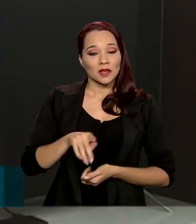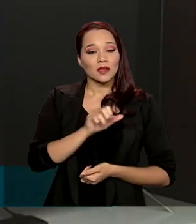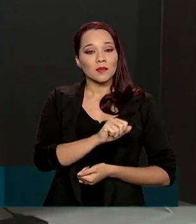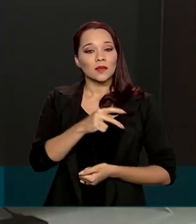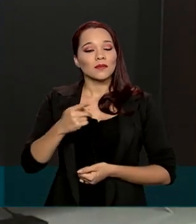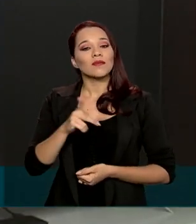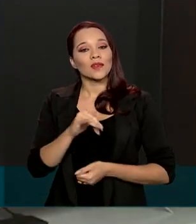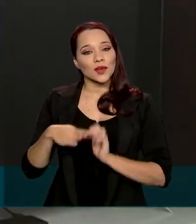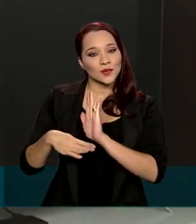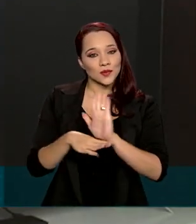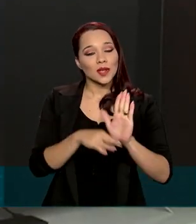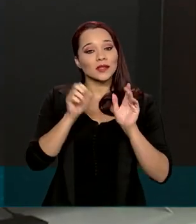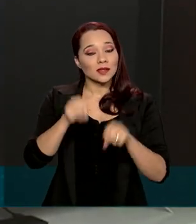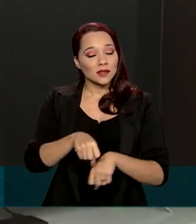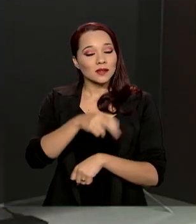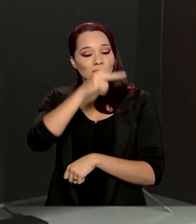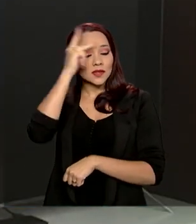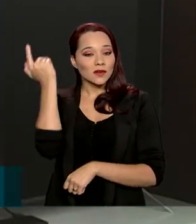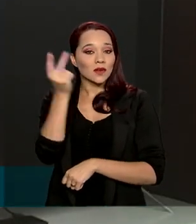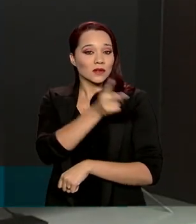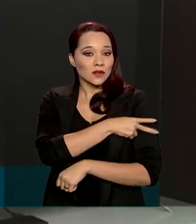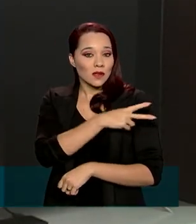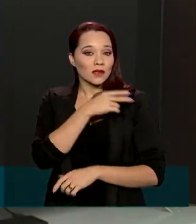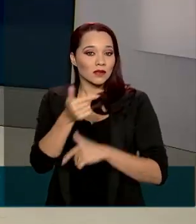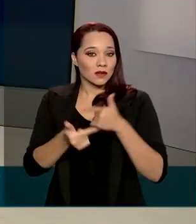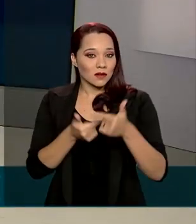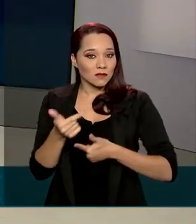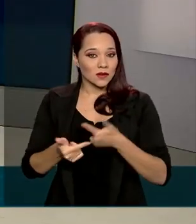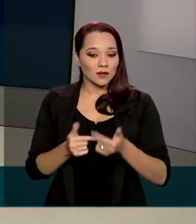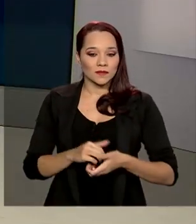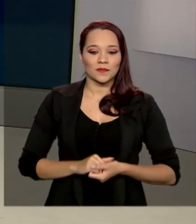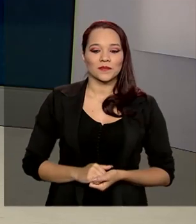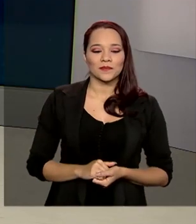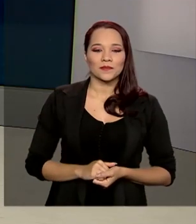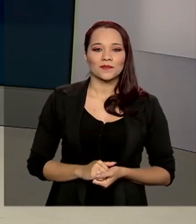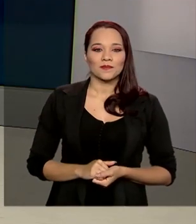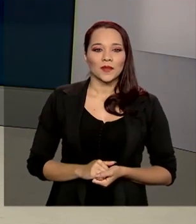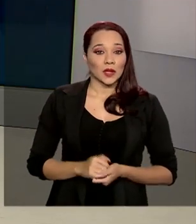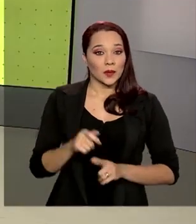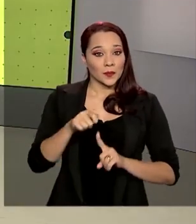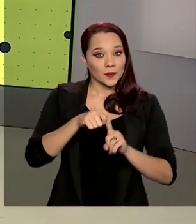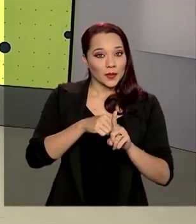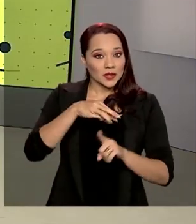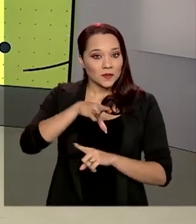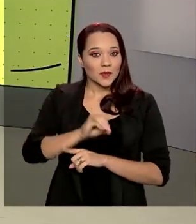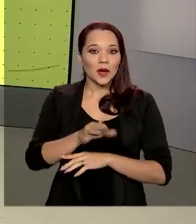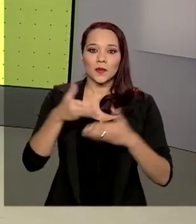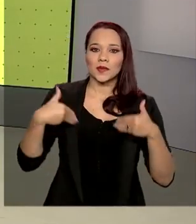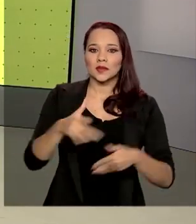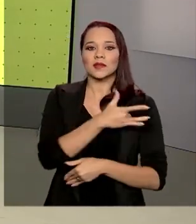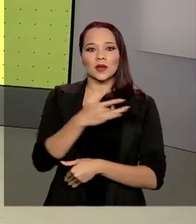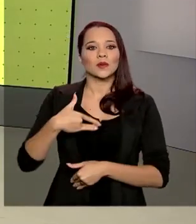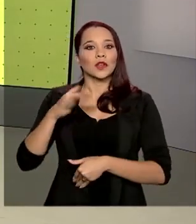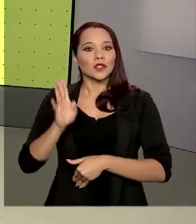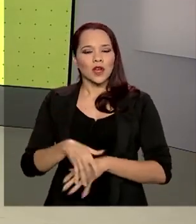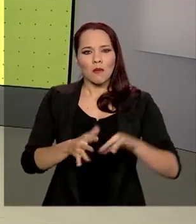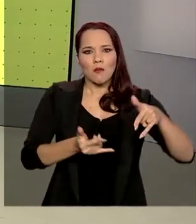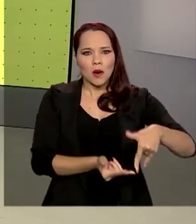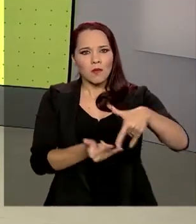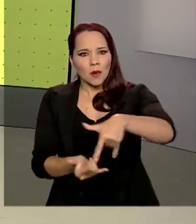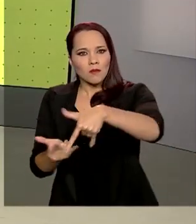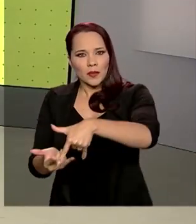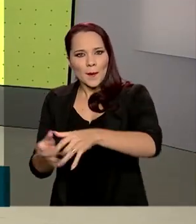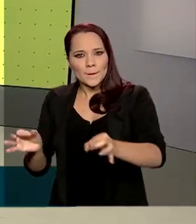ajudar, sim, a vida dos empregadores no dia a dia. Desde maio, o Ministério da Saúde já habilitou quase